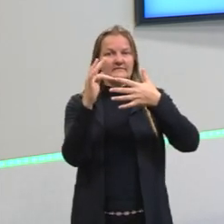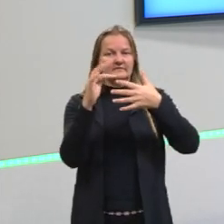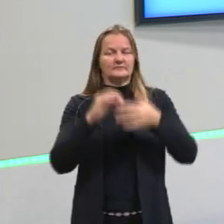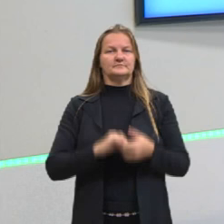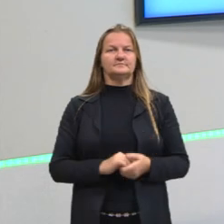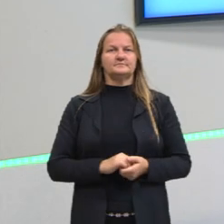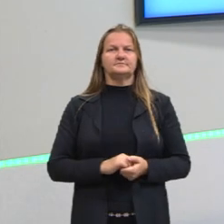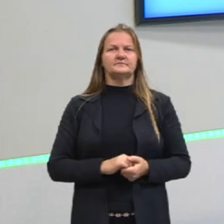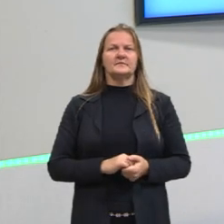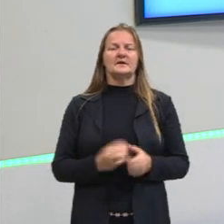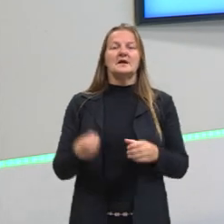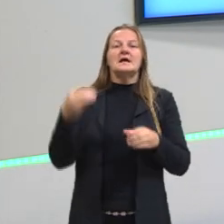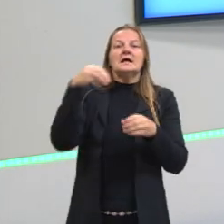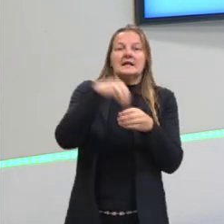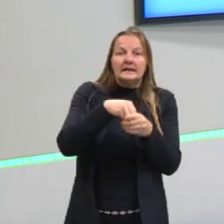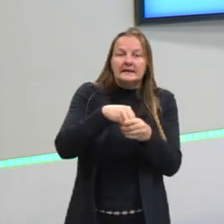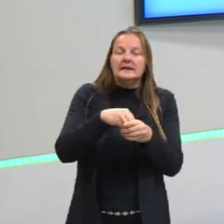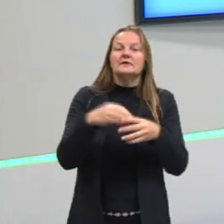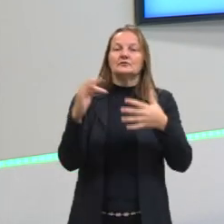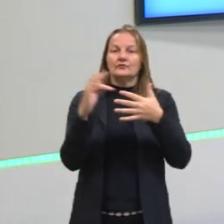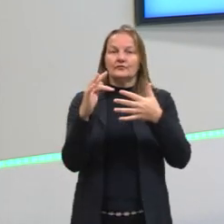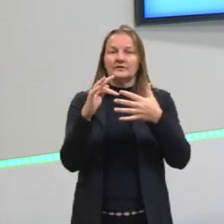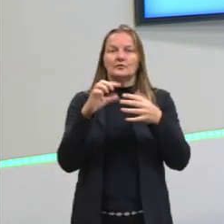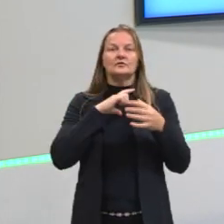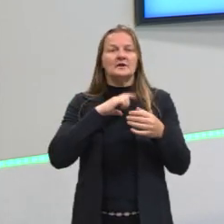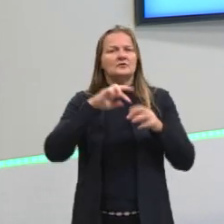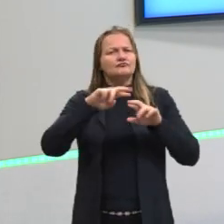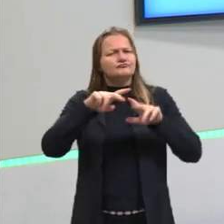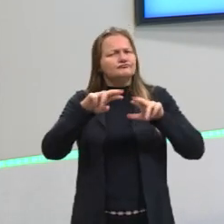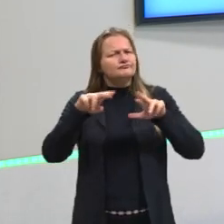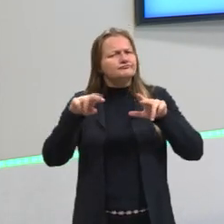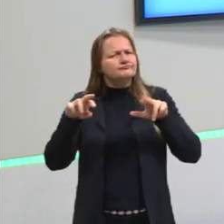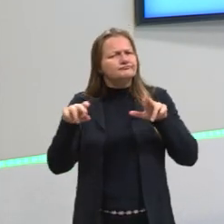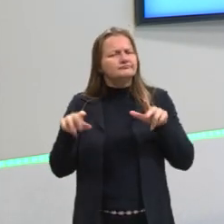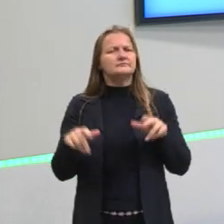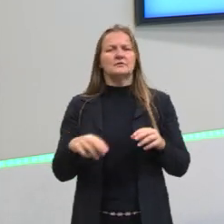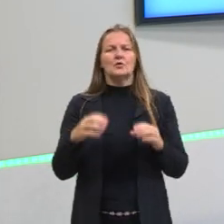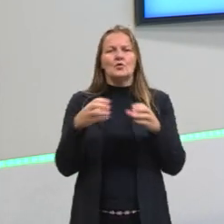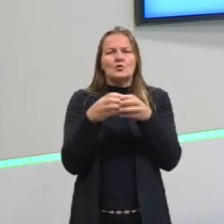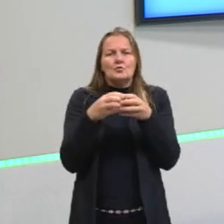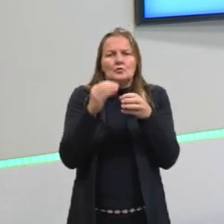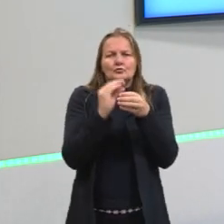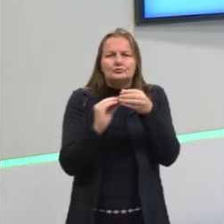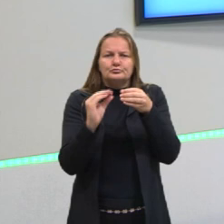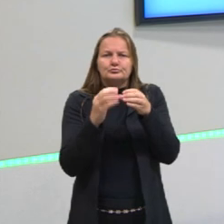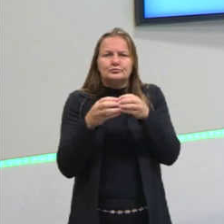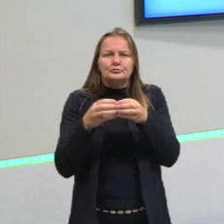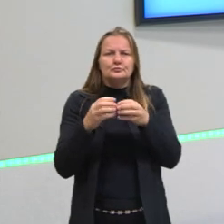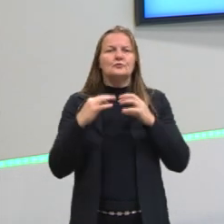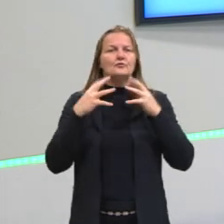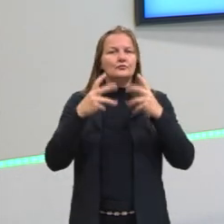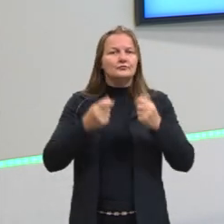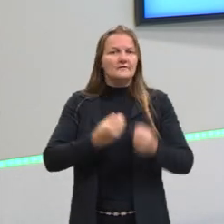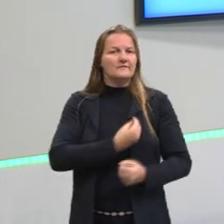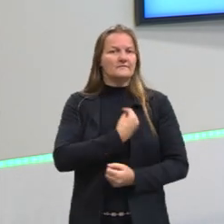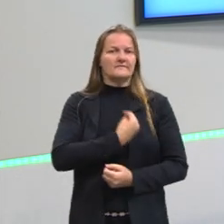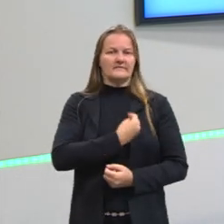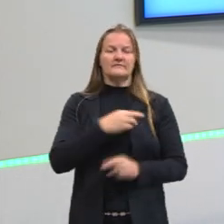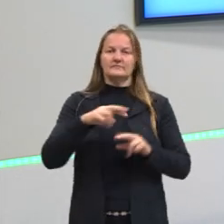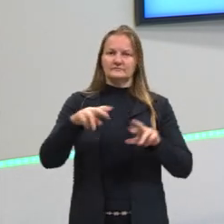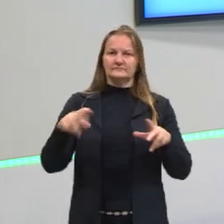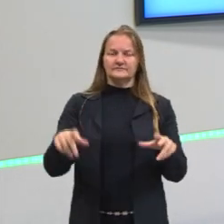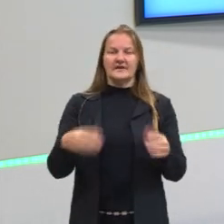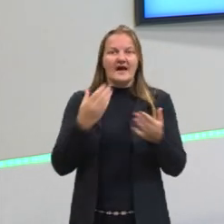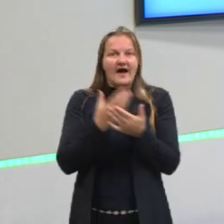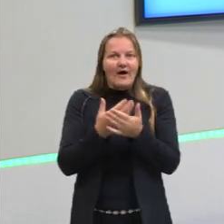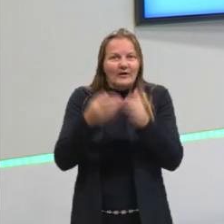Claro que dentro desses filos tem outros grupos, muitíssimos outros grupos de seres vivos. Mas nessa